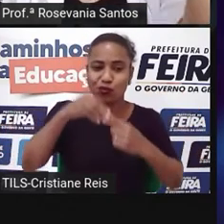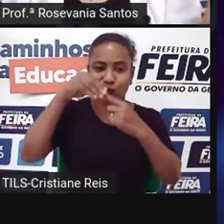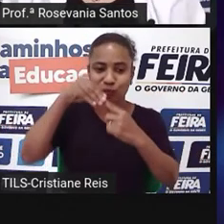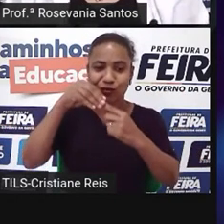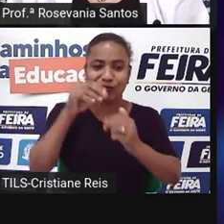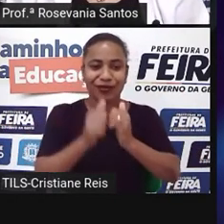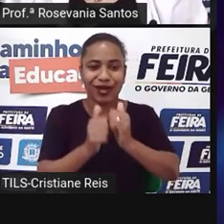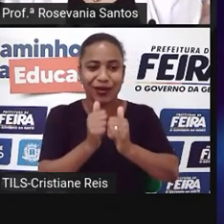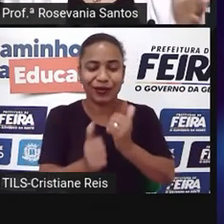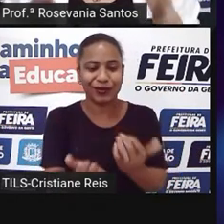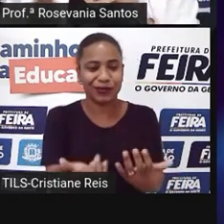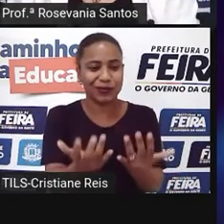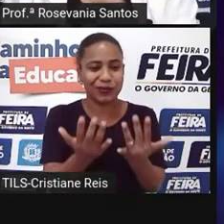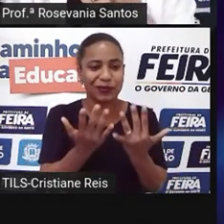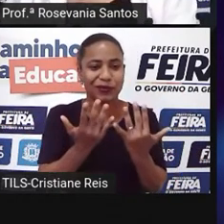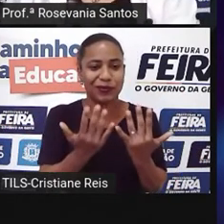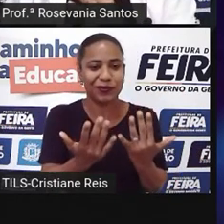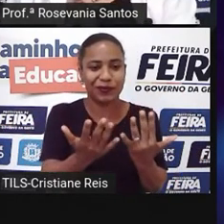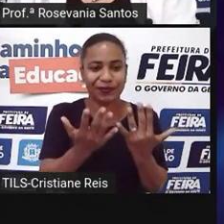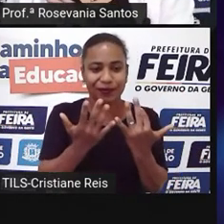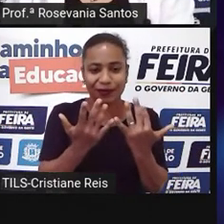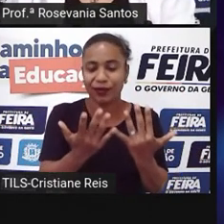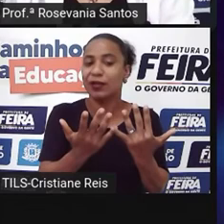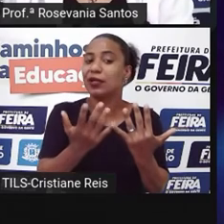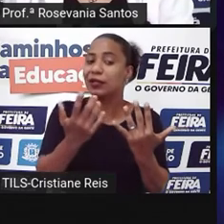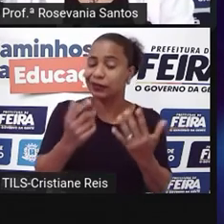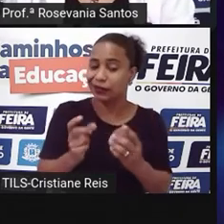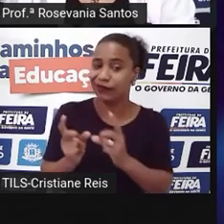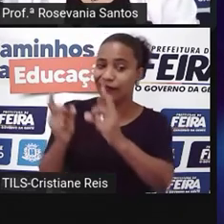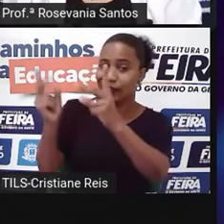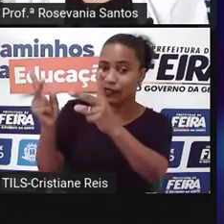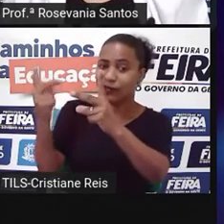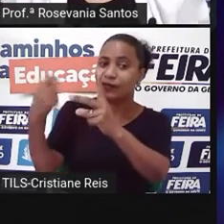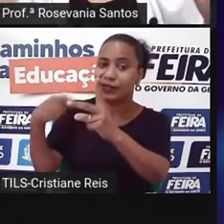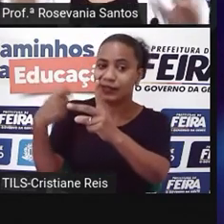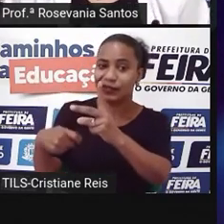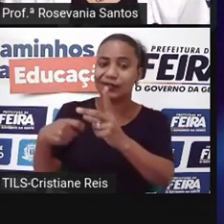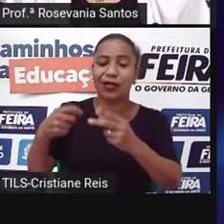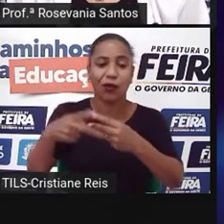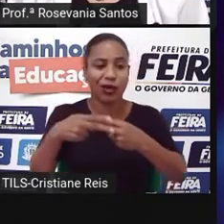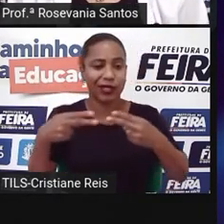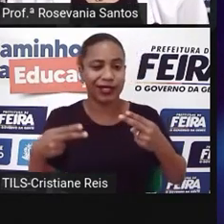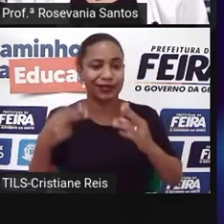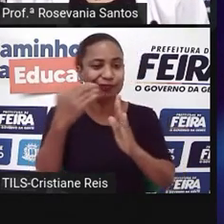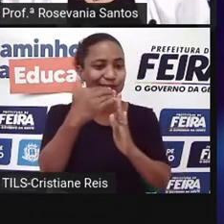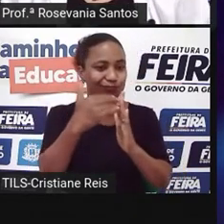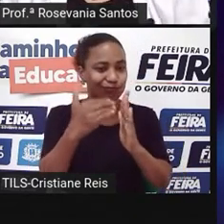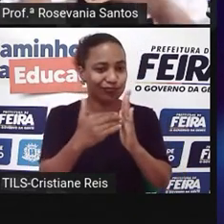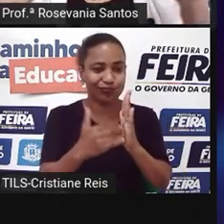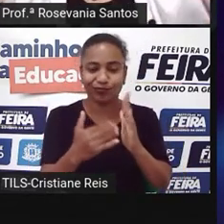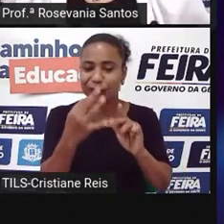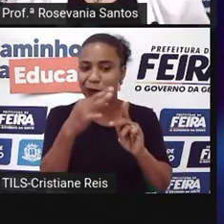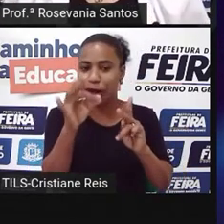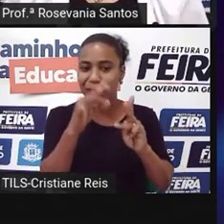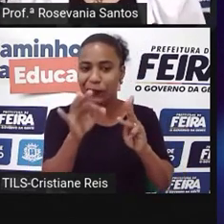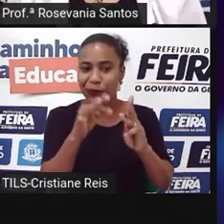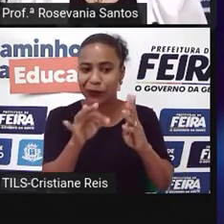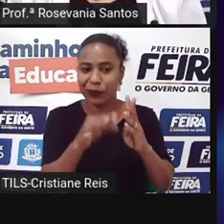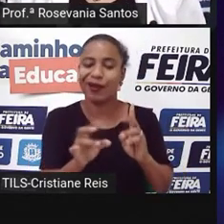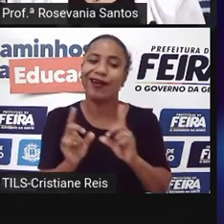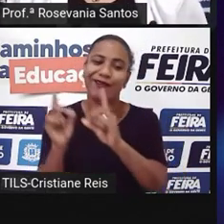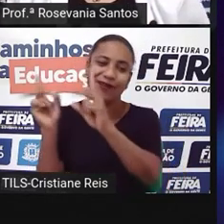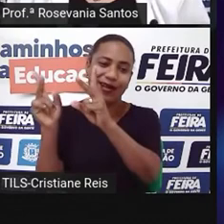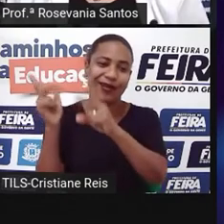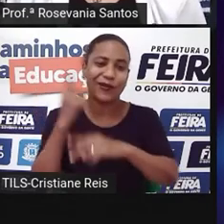voltada para o mercado externo tem que atender essas exigências aí. Também nós temos na Ásia áreas de altas